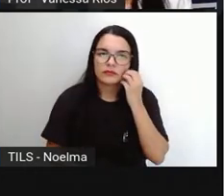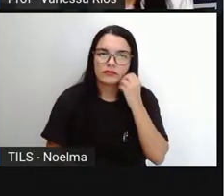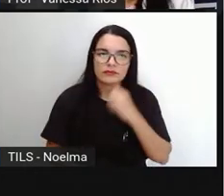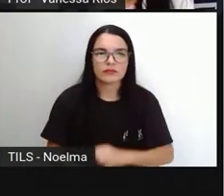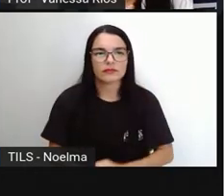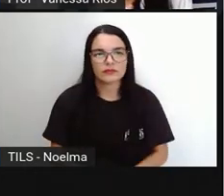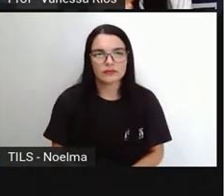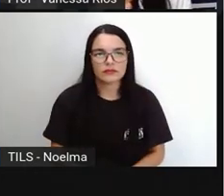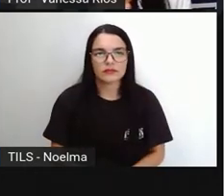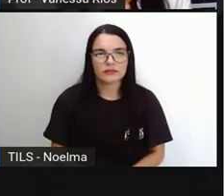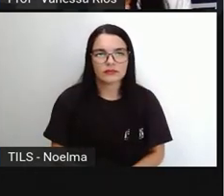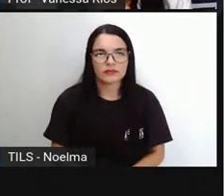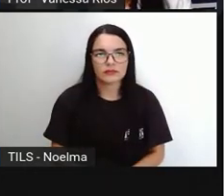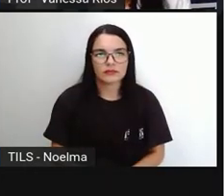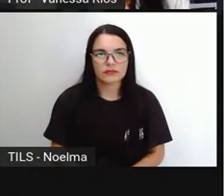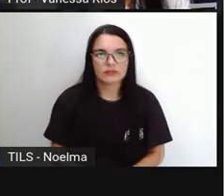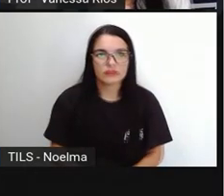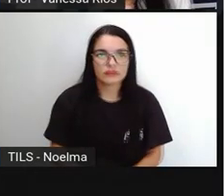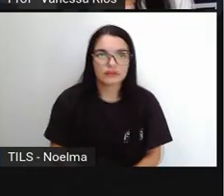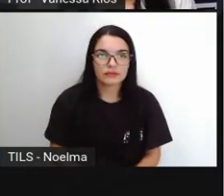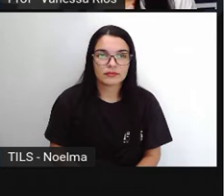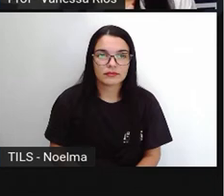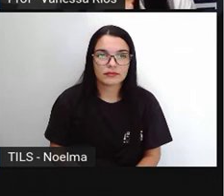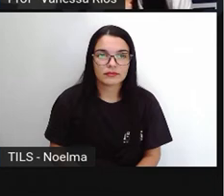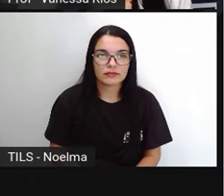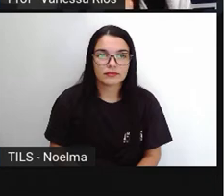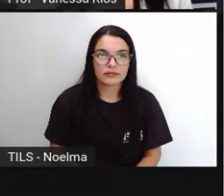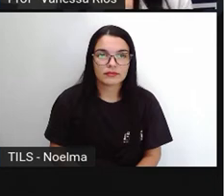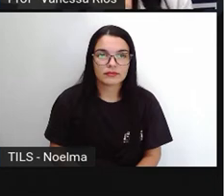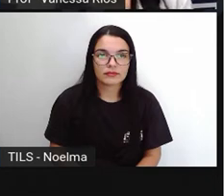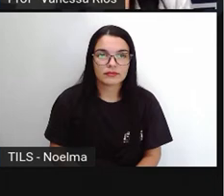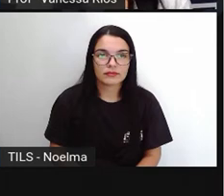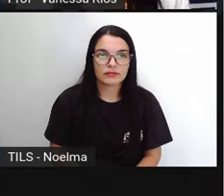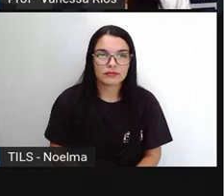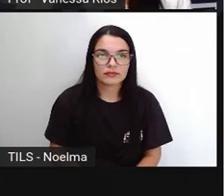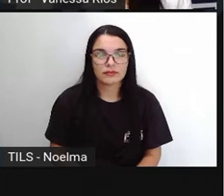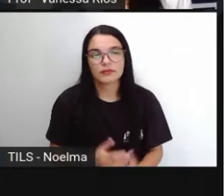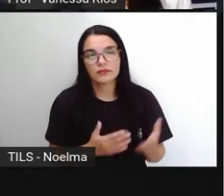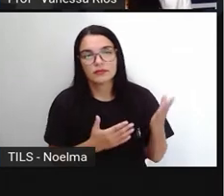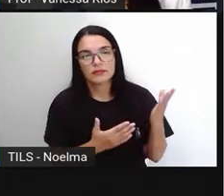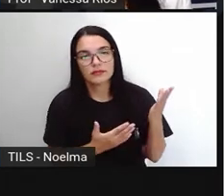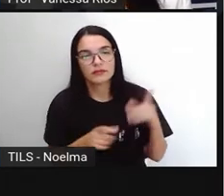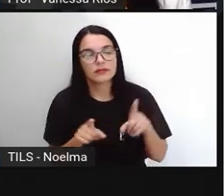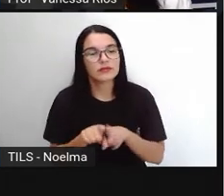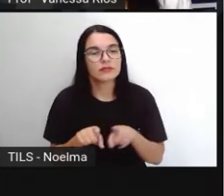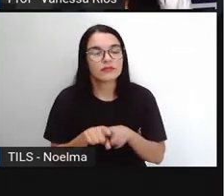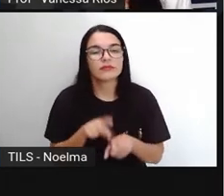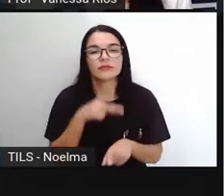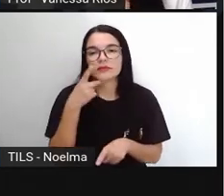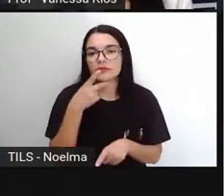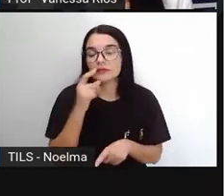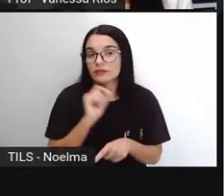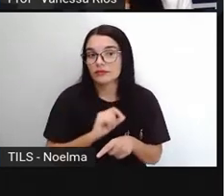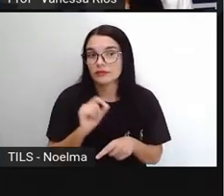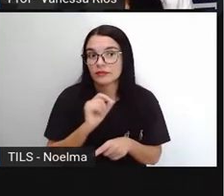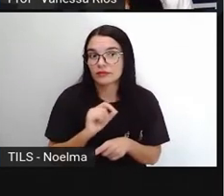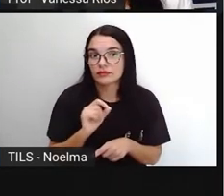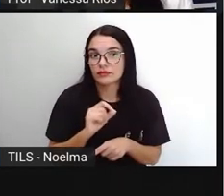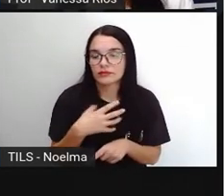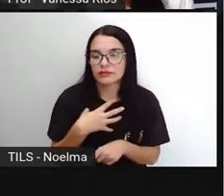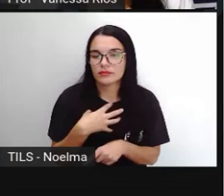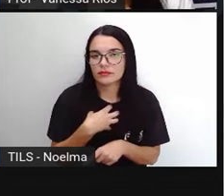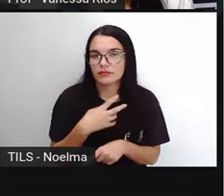a gente chama de voz reflexiva. E aí, nós não podemos deixar de falar também das formas